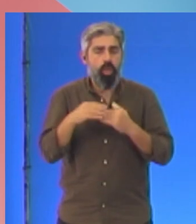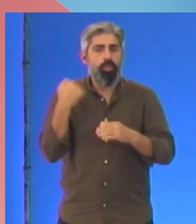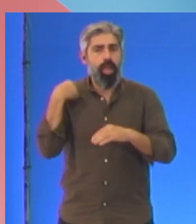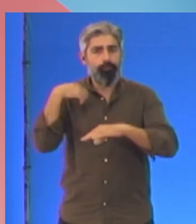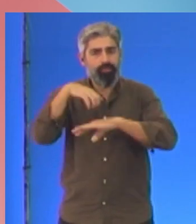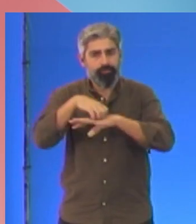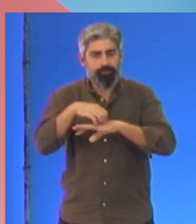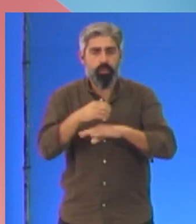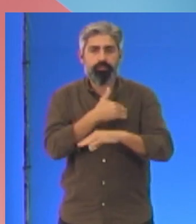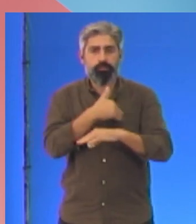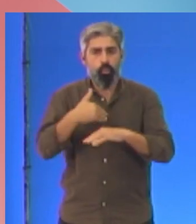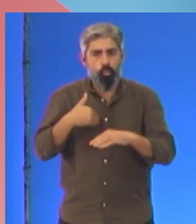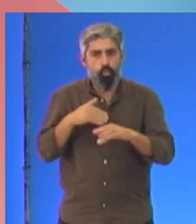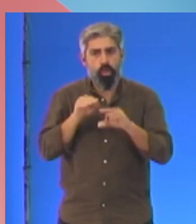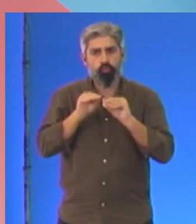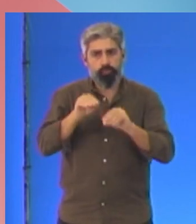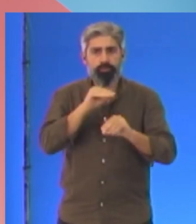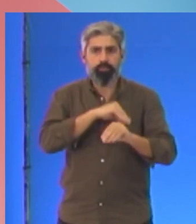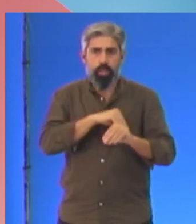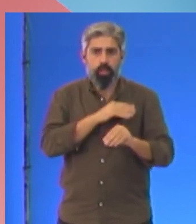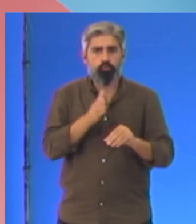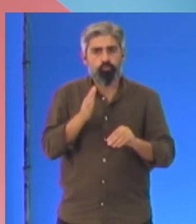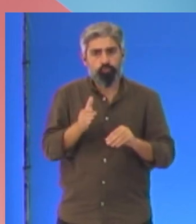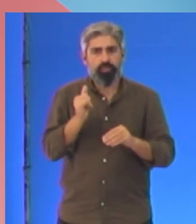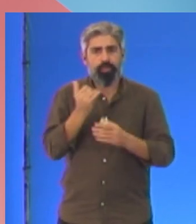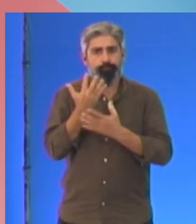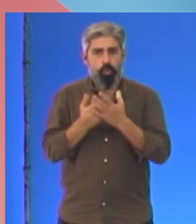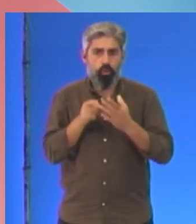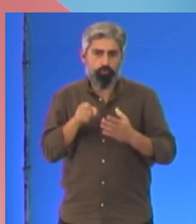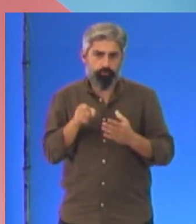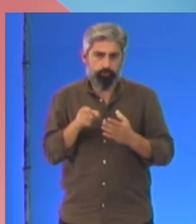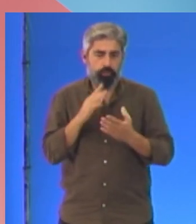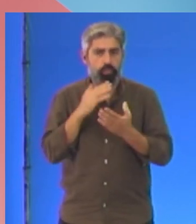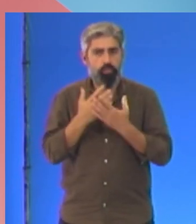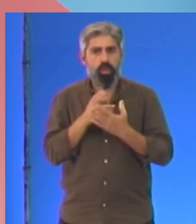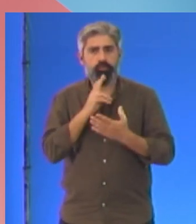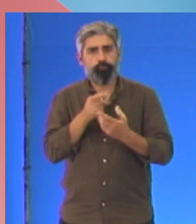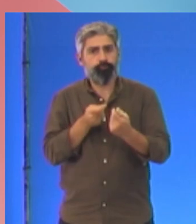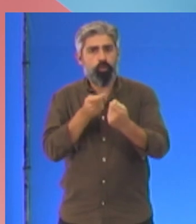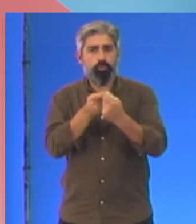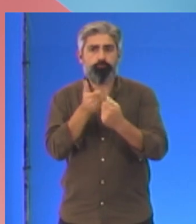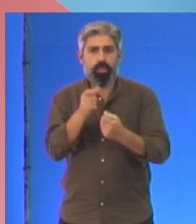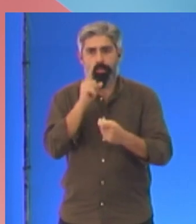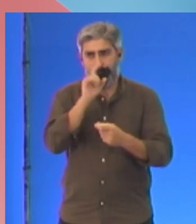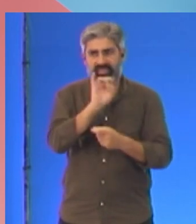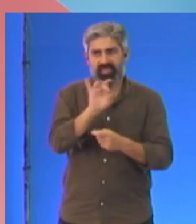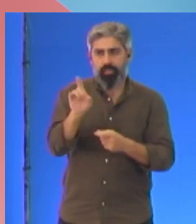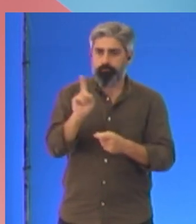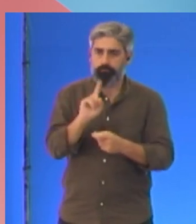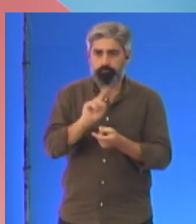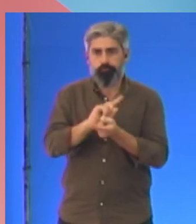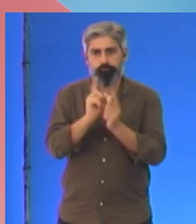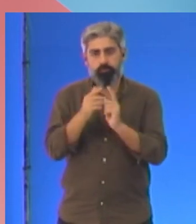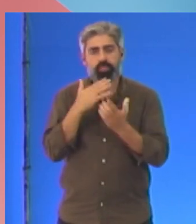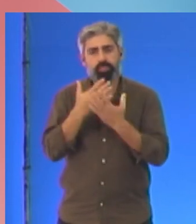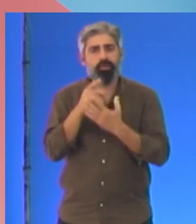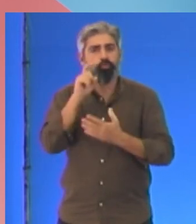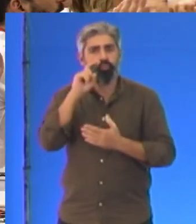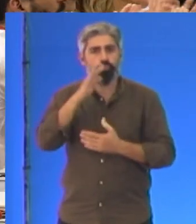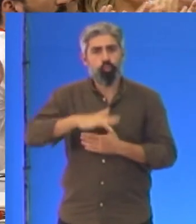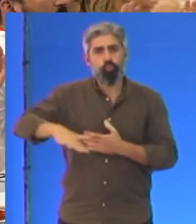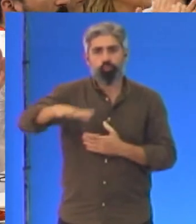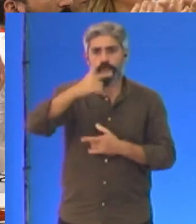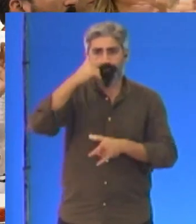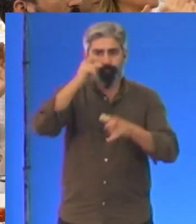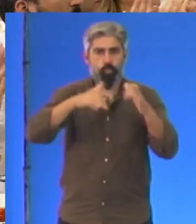saúde, educação, salário, justiça nos impostos. É assim que se responde à mentira. É assim que se dá segurança ao